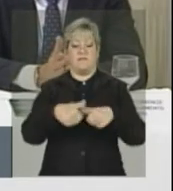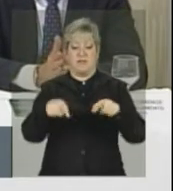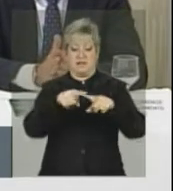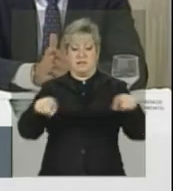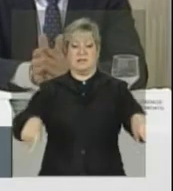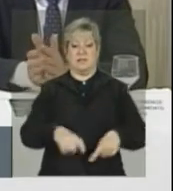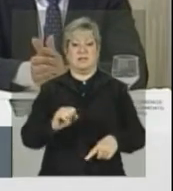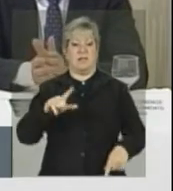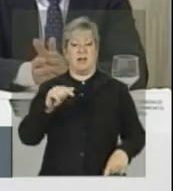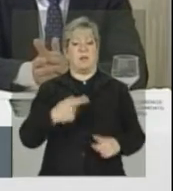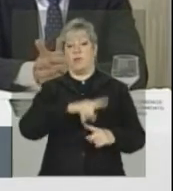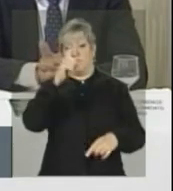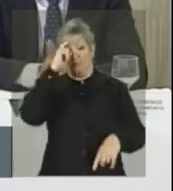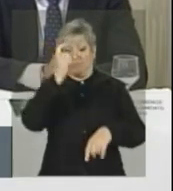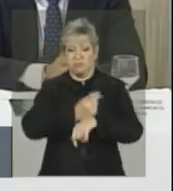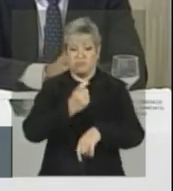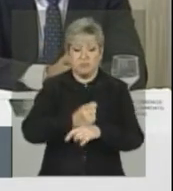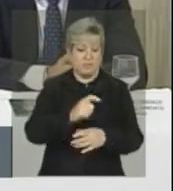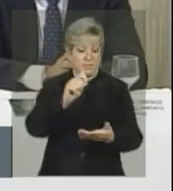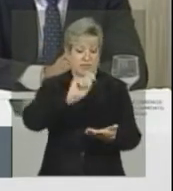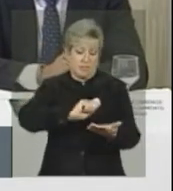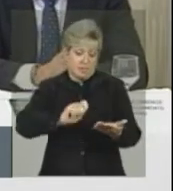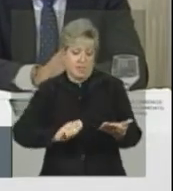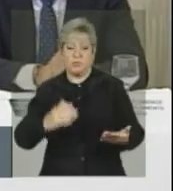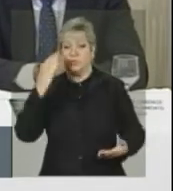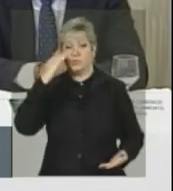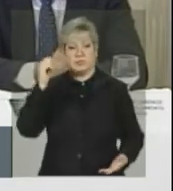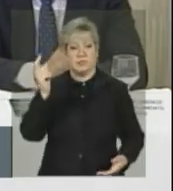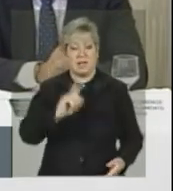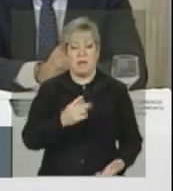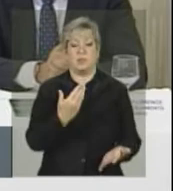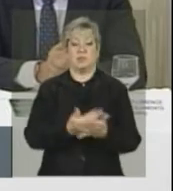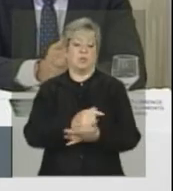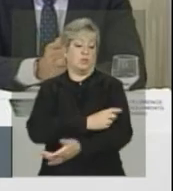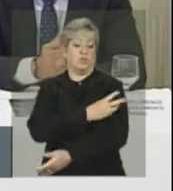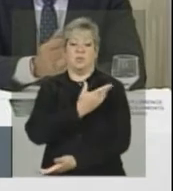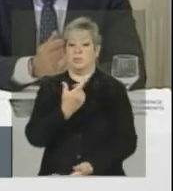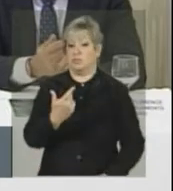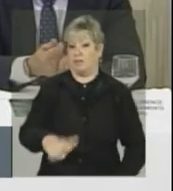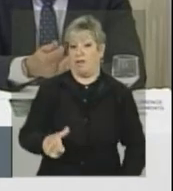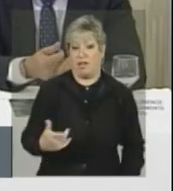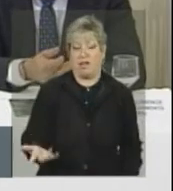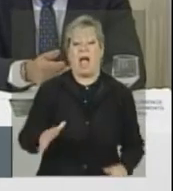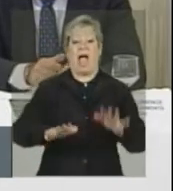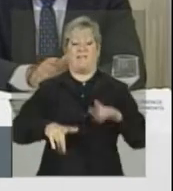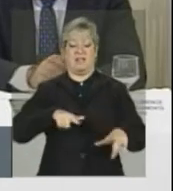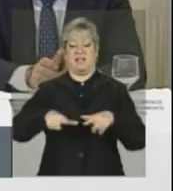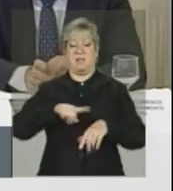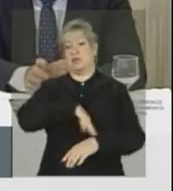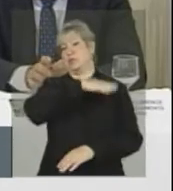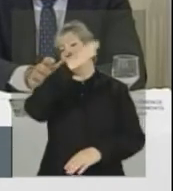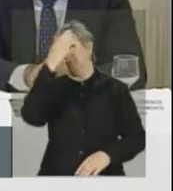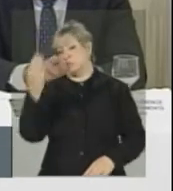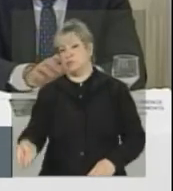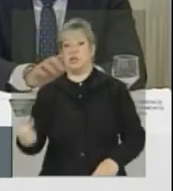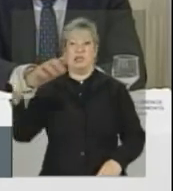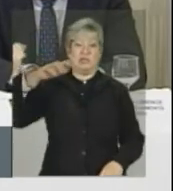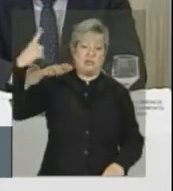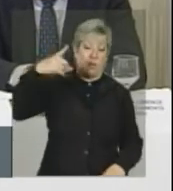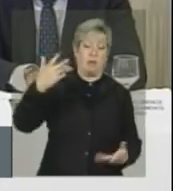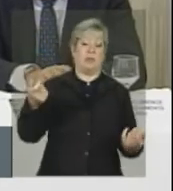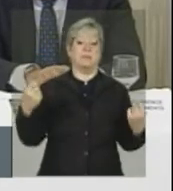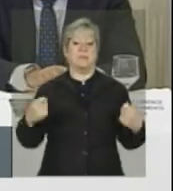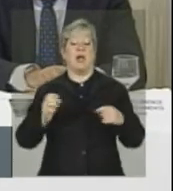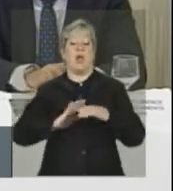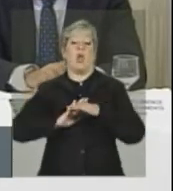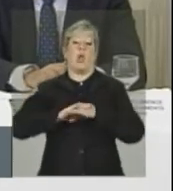público ou de analfabeto, ou com baixa escolaridade, que trabalha o dia inteiro, às vezes no sol, vai ter que ir